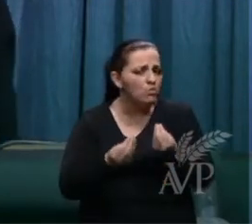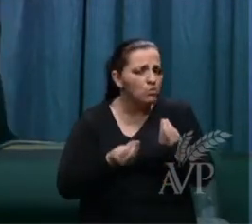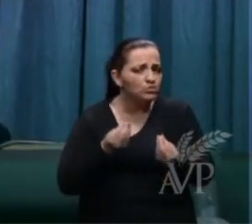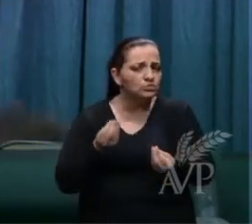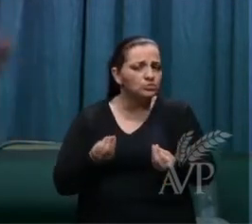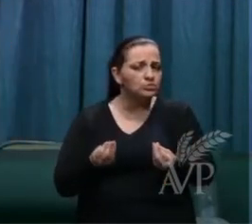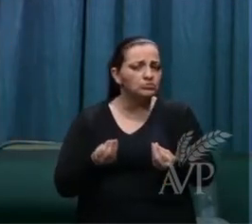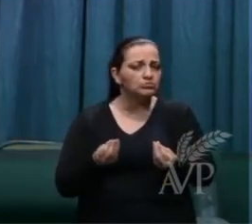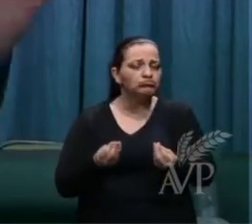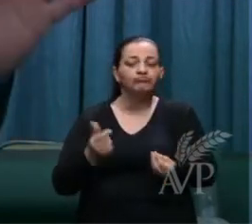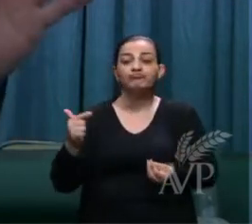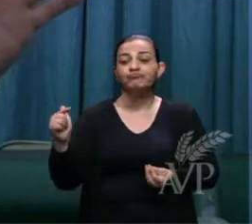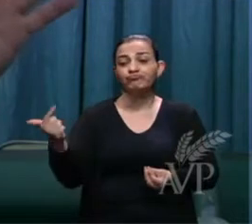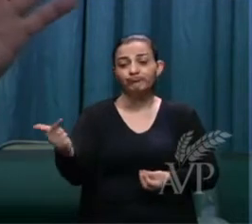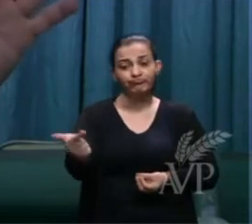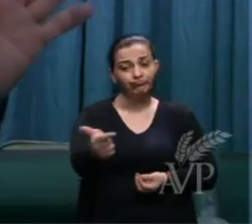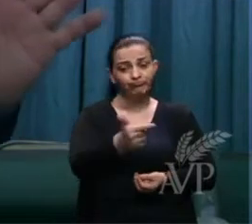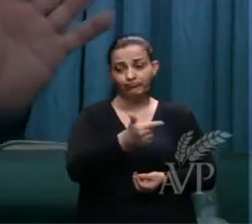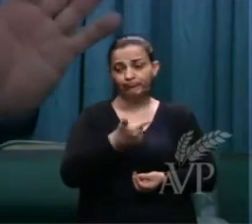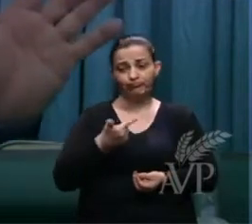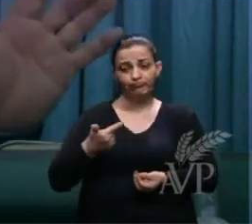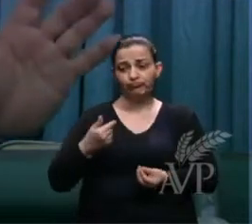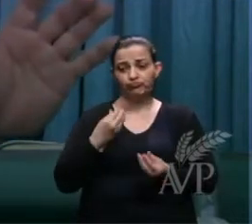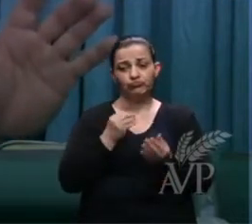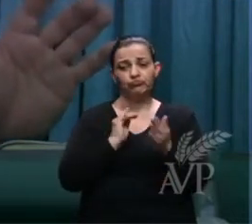Não há por onde fugir.